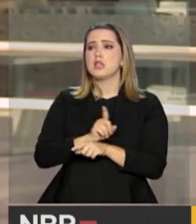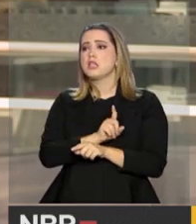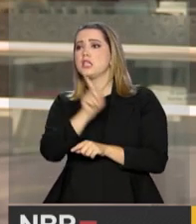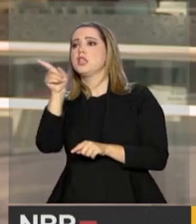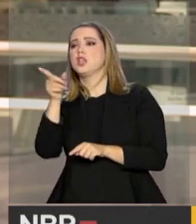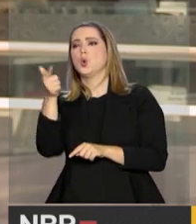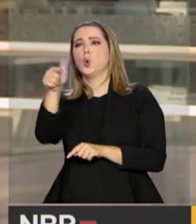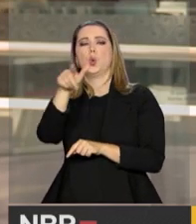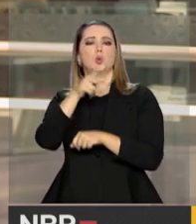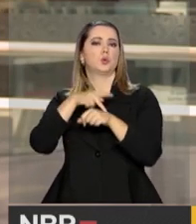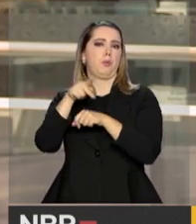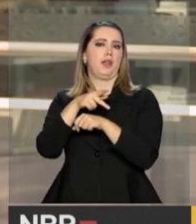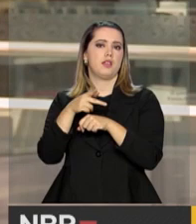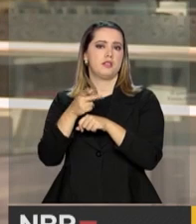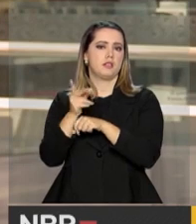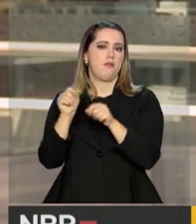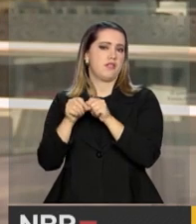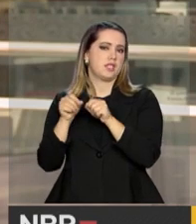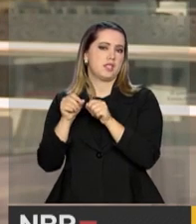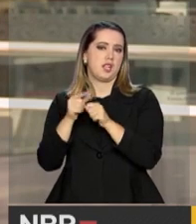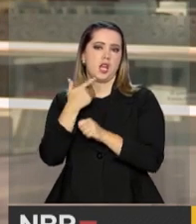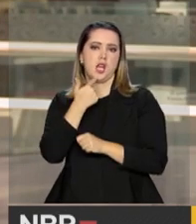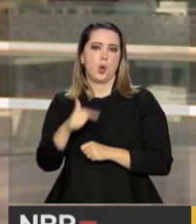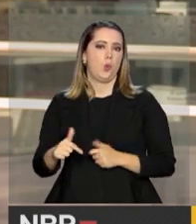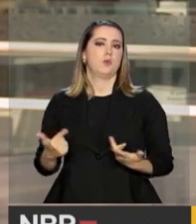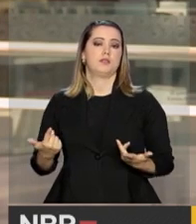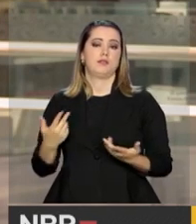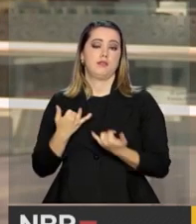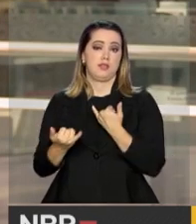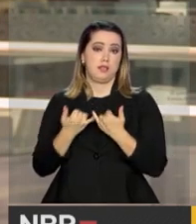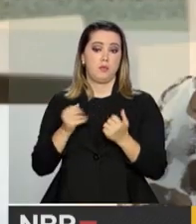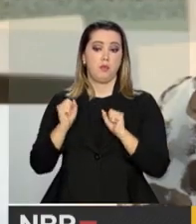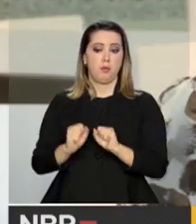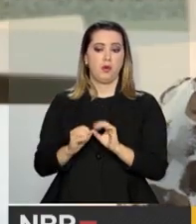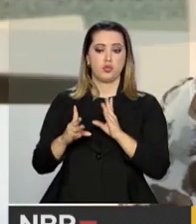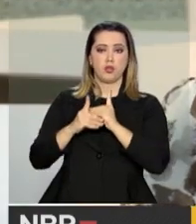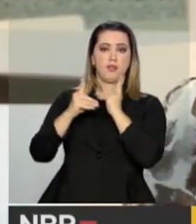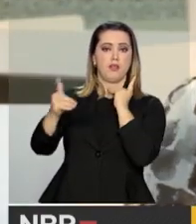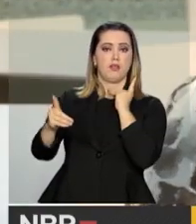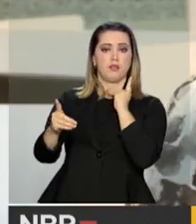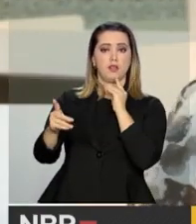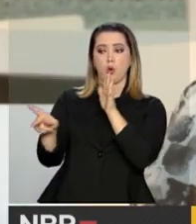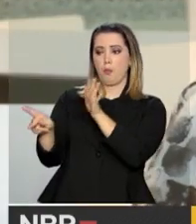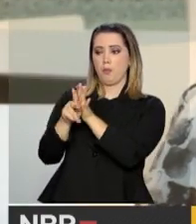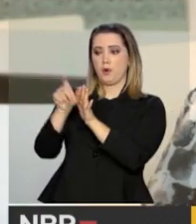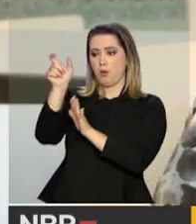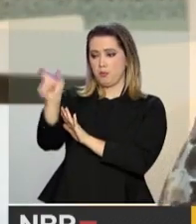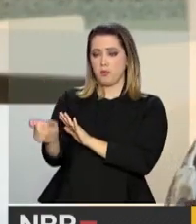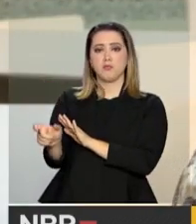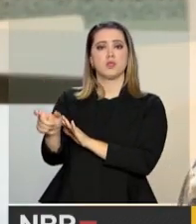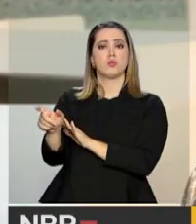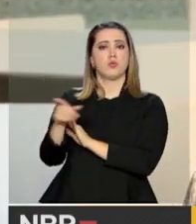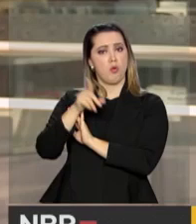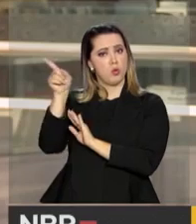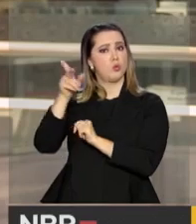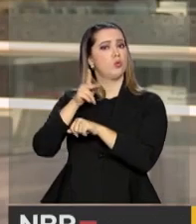para um país para fazer, estudar línguas, por exemplo. Você pode estudar à distância com nativos. Você não precisa